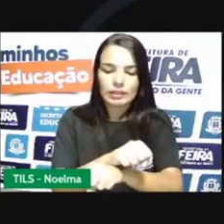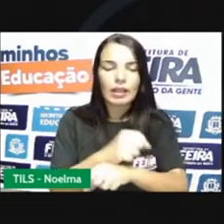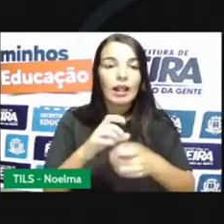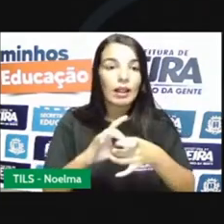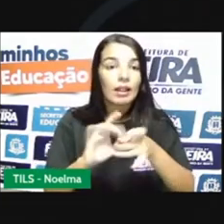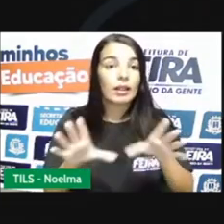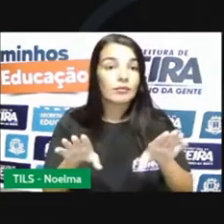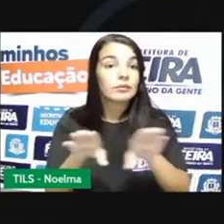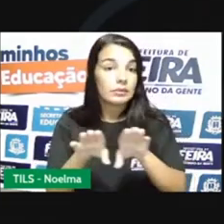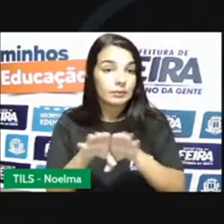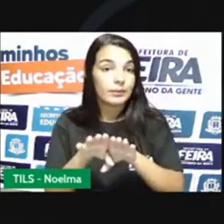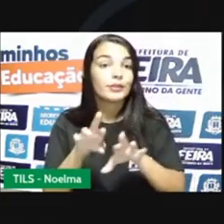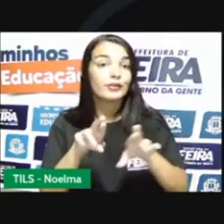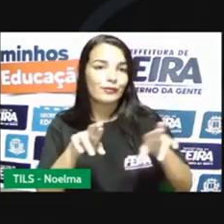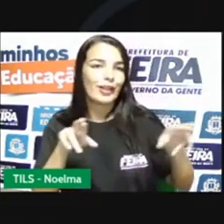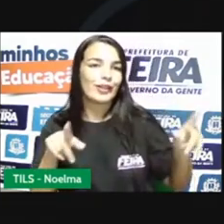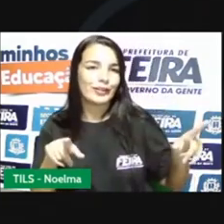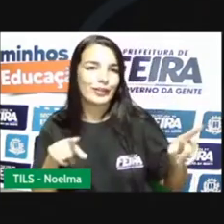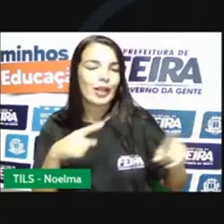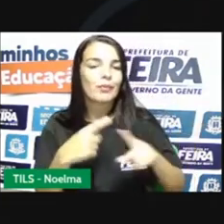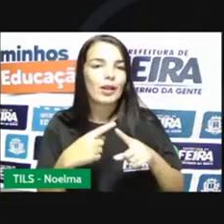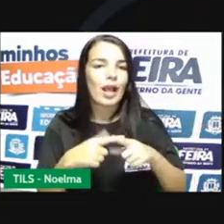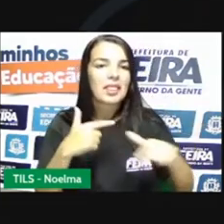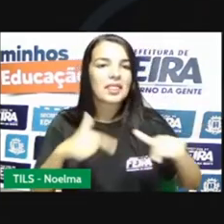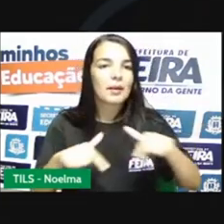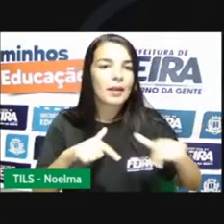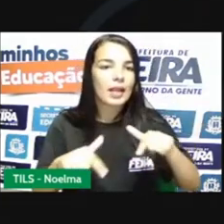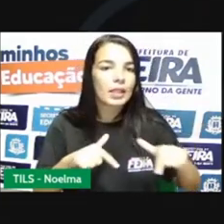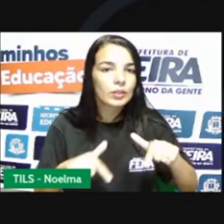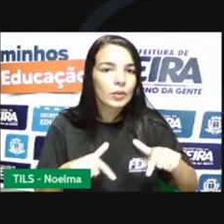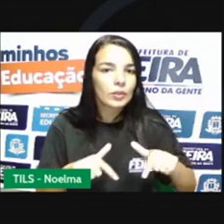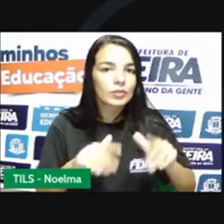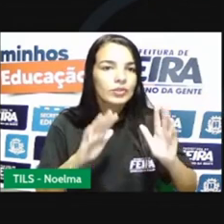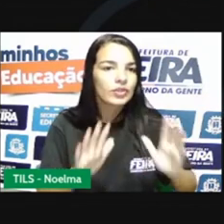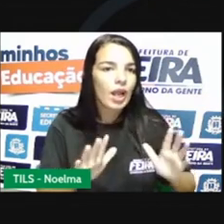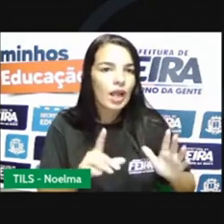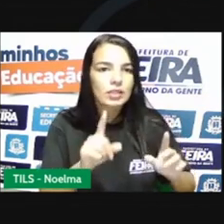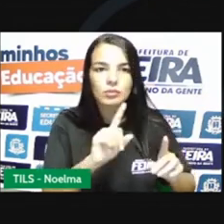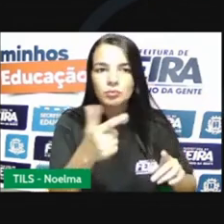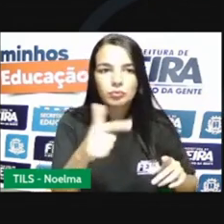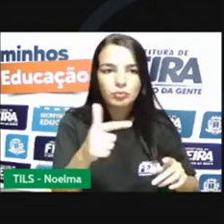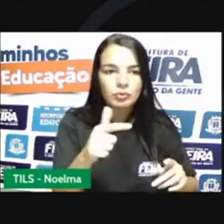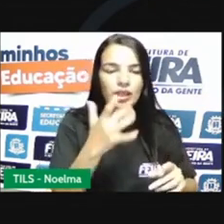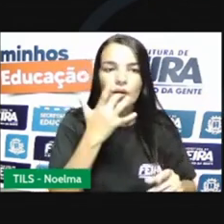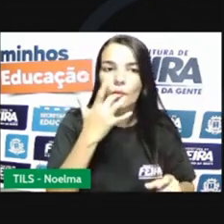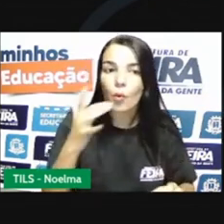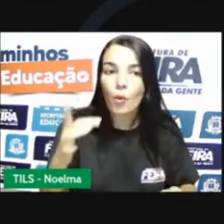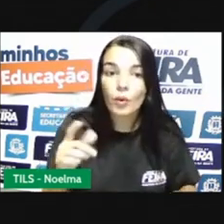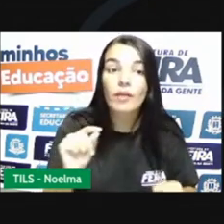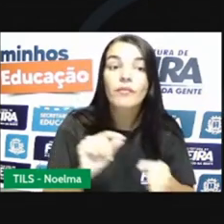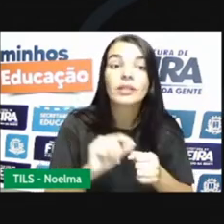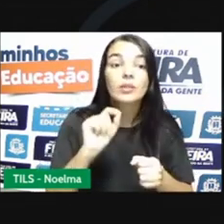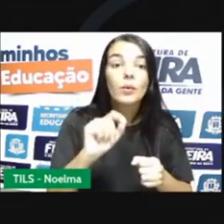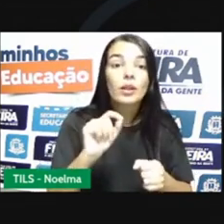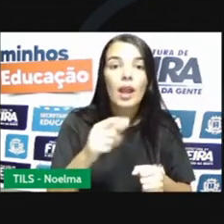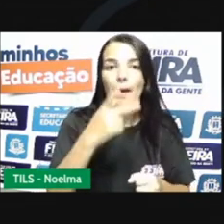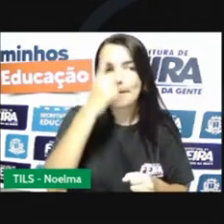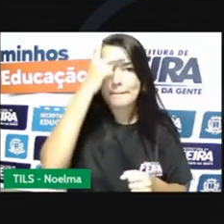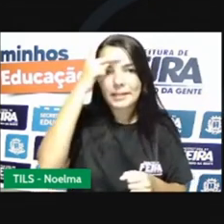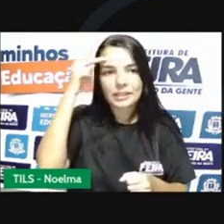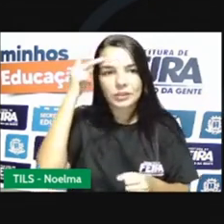livres também era ressaltado. Trabalhadores que não estavam diretamente ligados à extração de ouro eram os